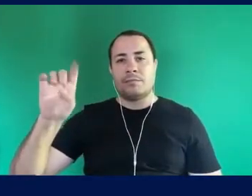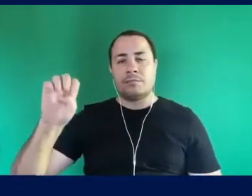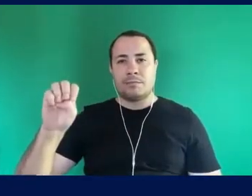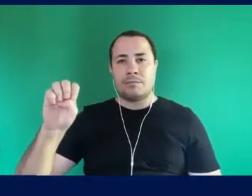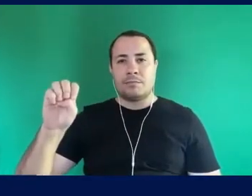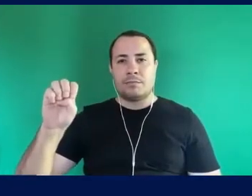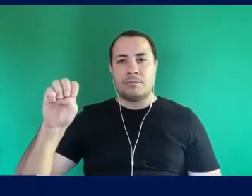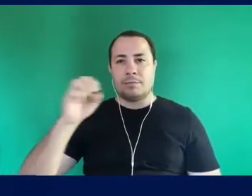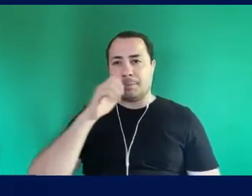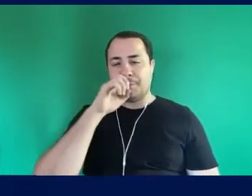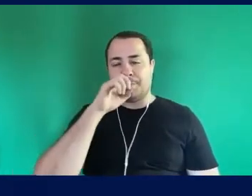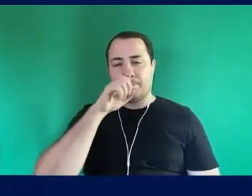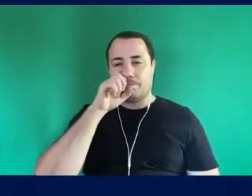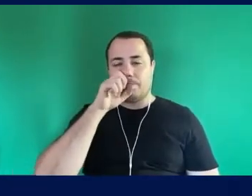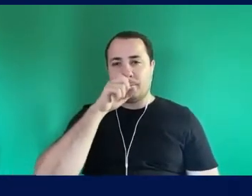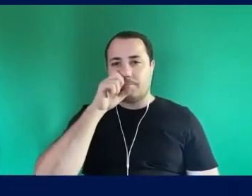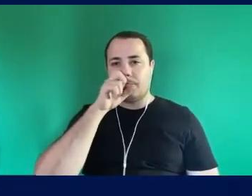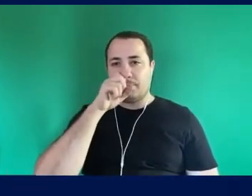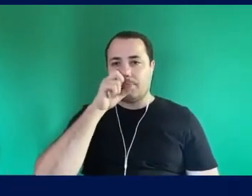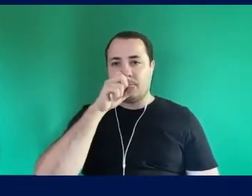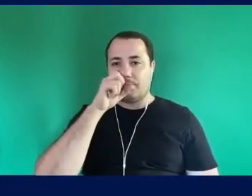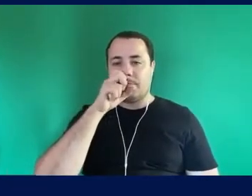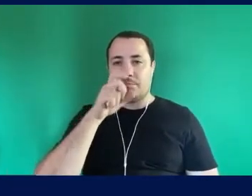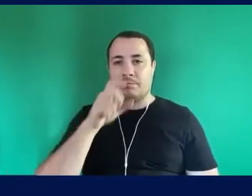realidade Baseado no real